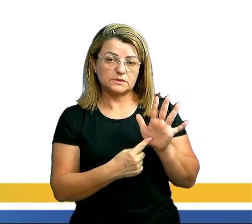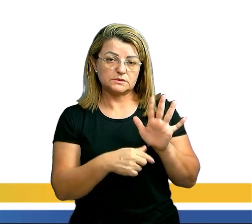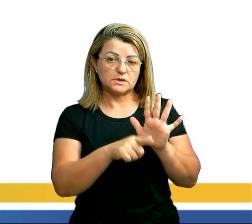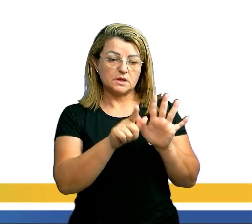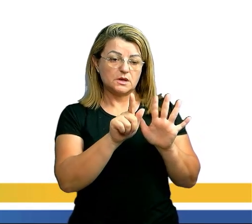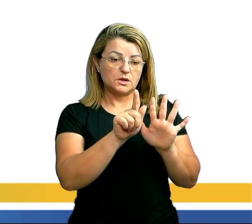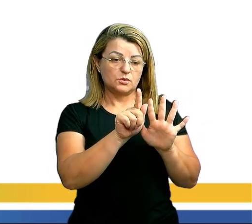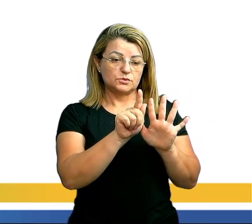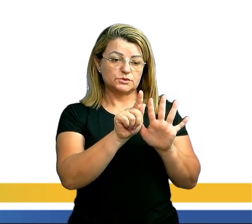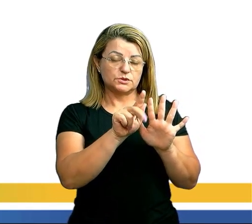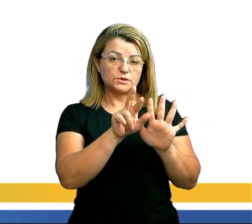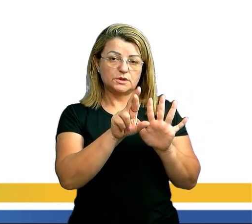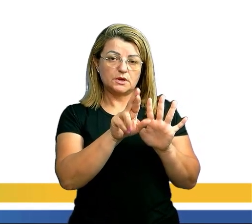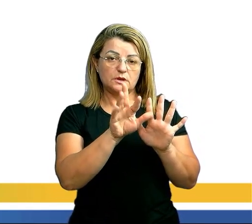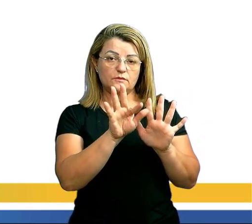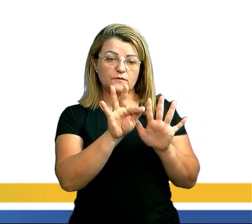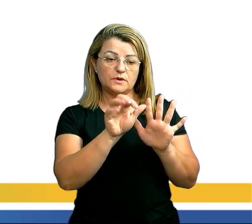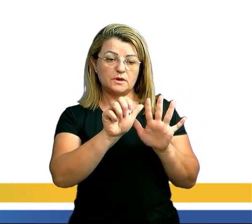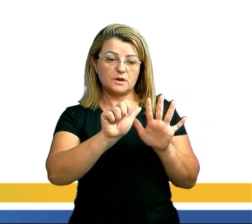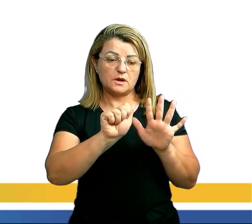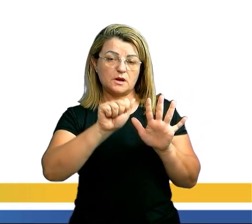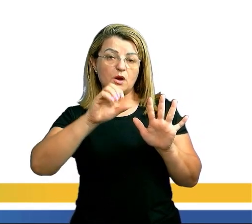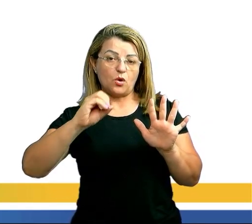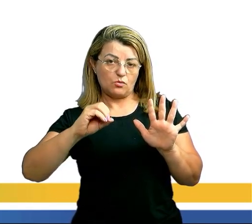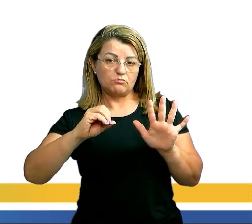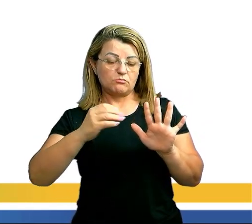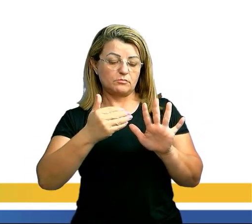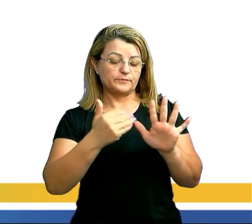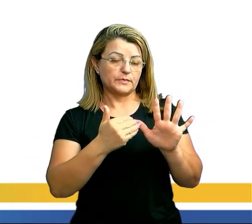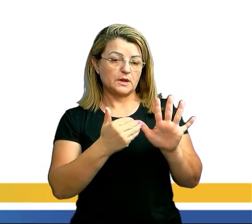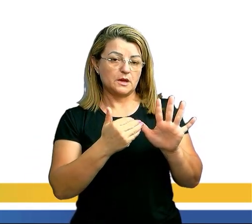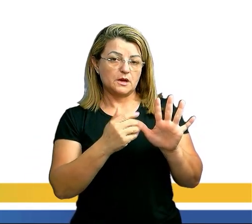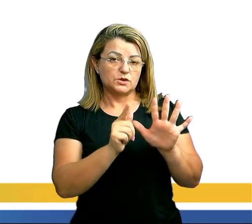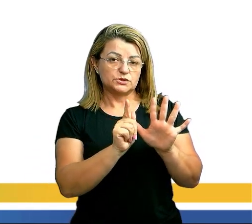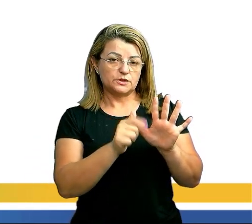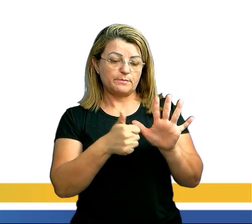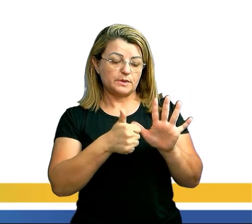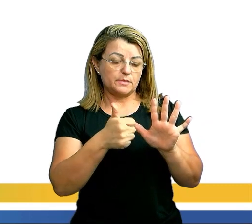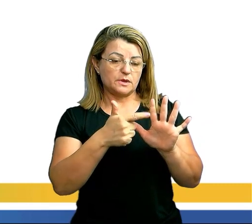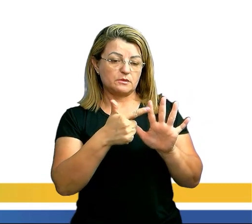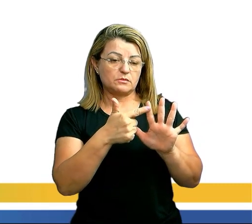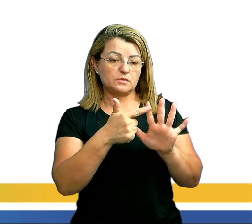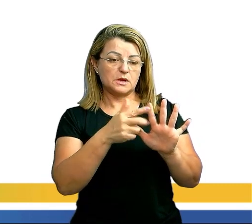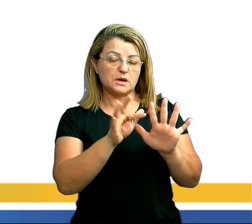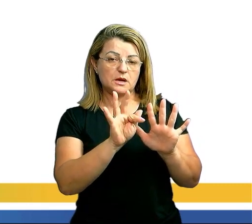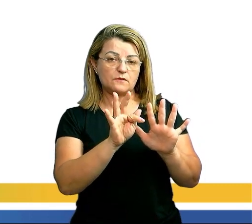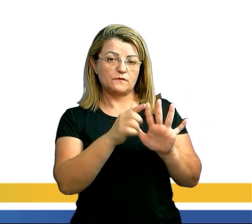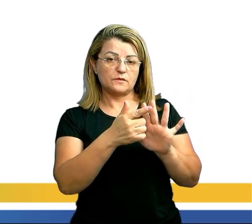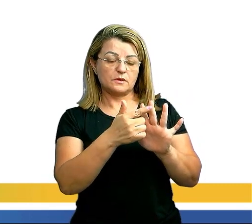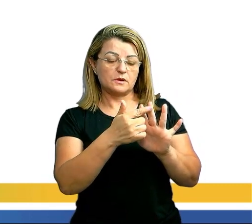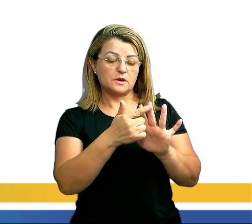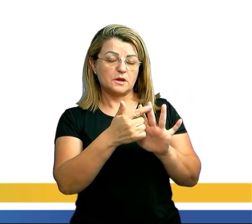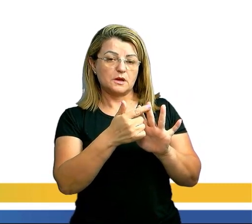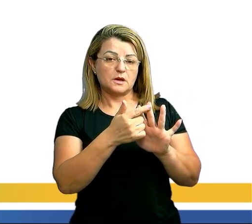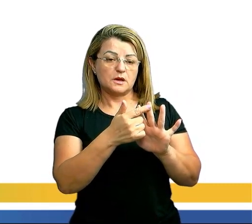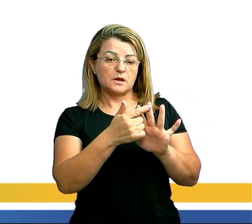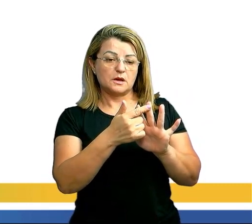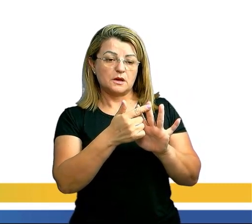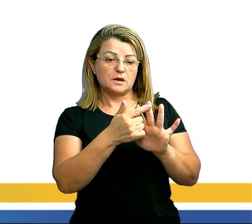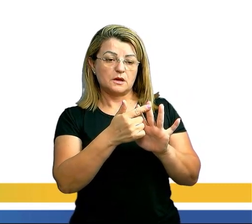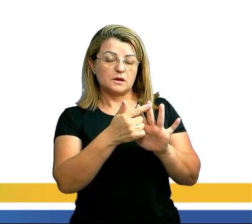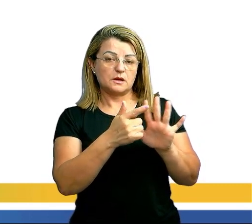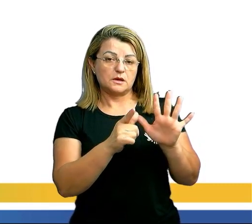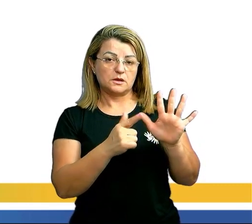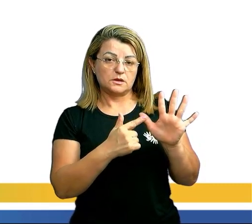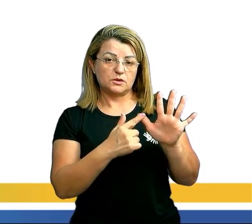iniciais e coloquei as letras que são as vogais no final. Elas têm que estar juntas. Então, eu vou considerar, já que